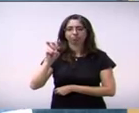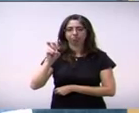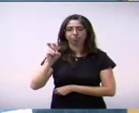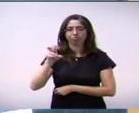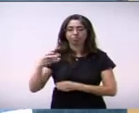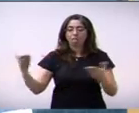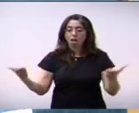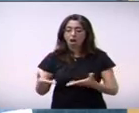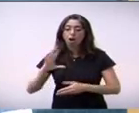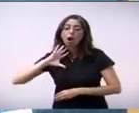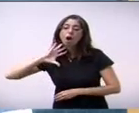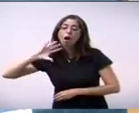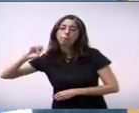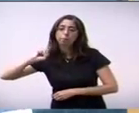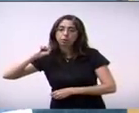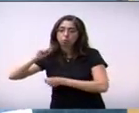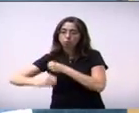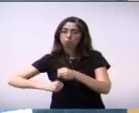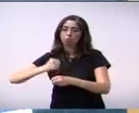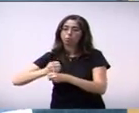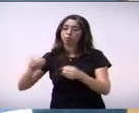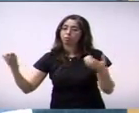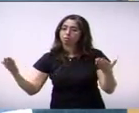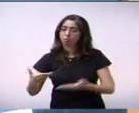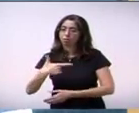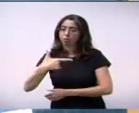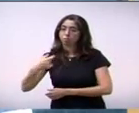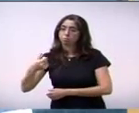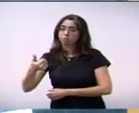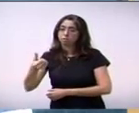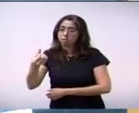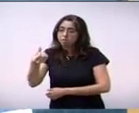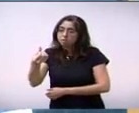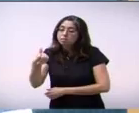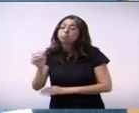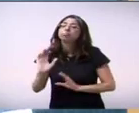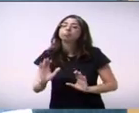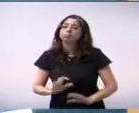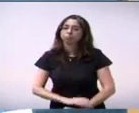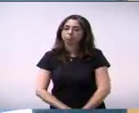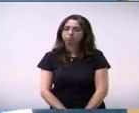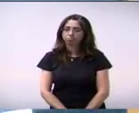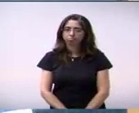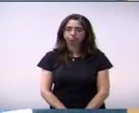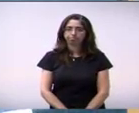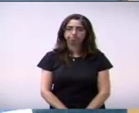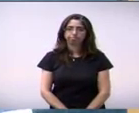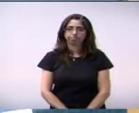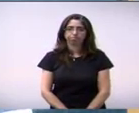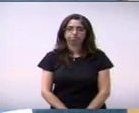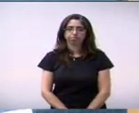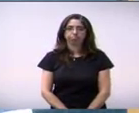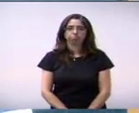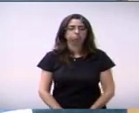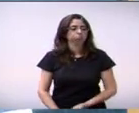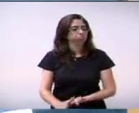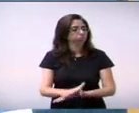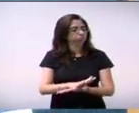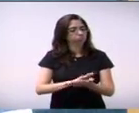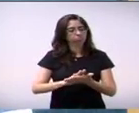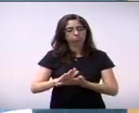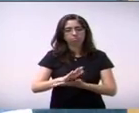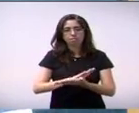em abril de 2016. Não houve sequer uma única